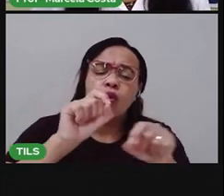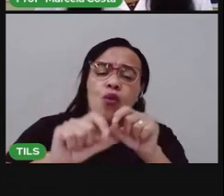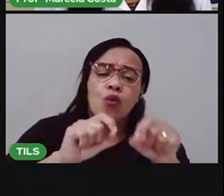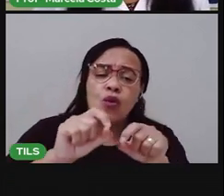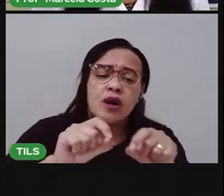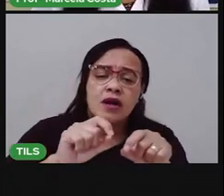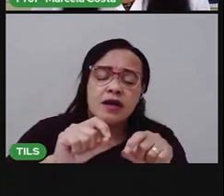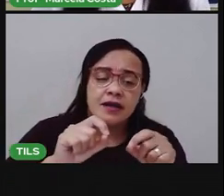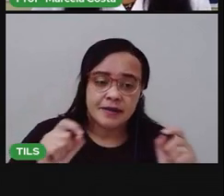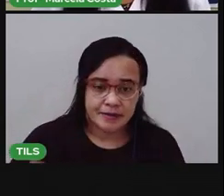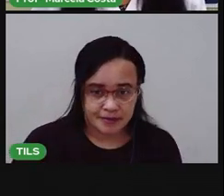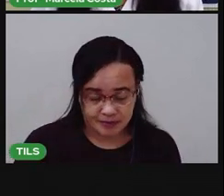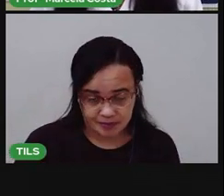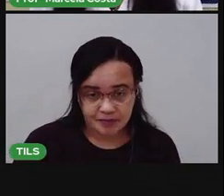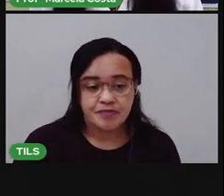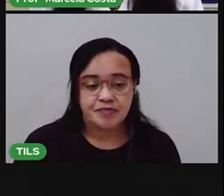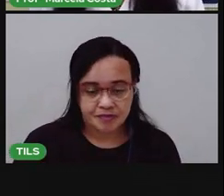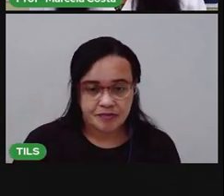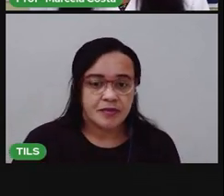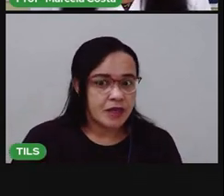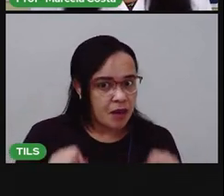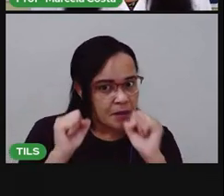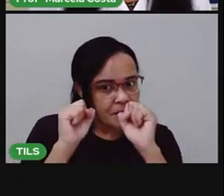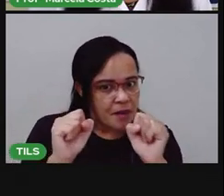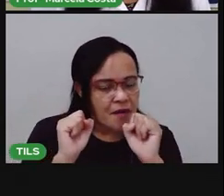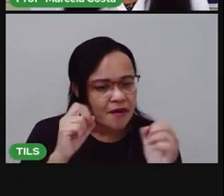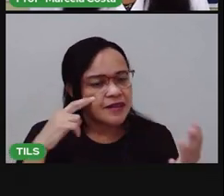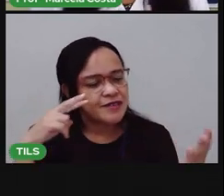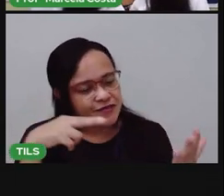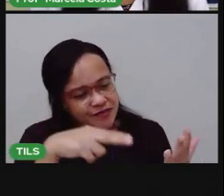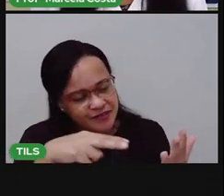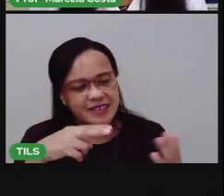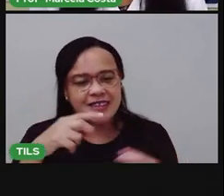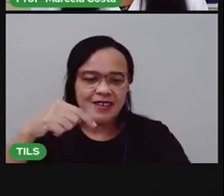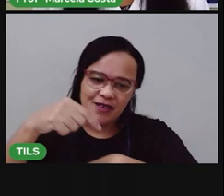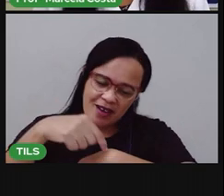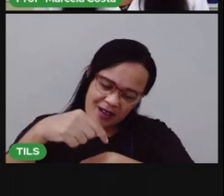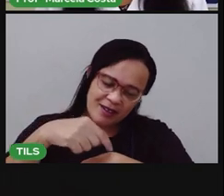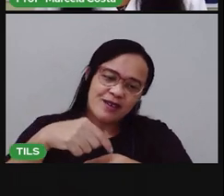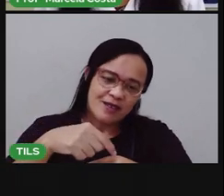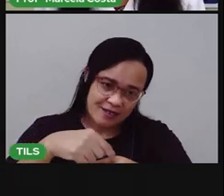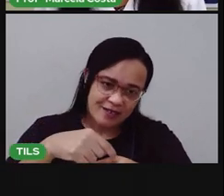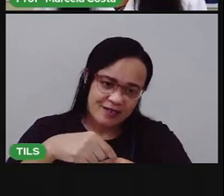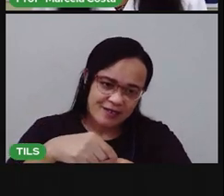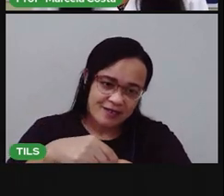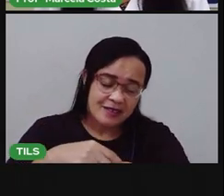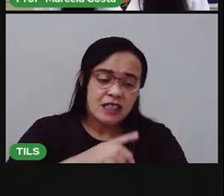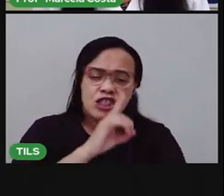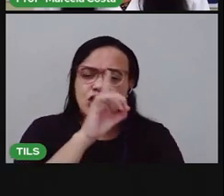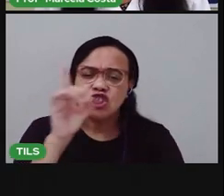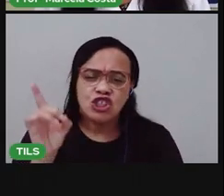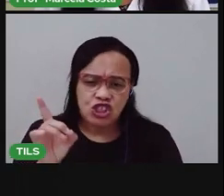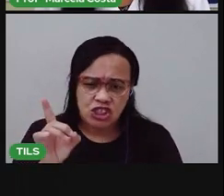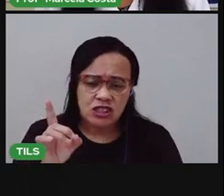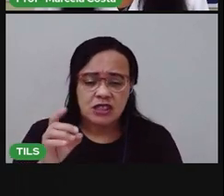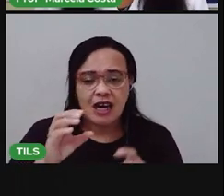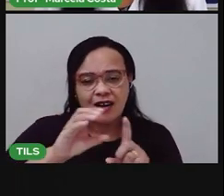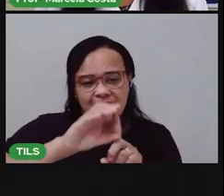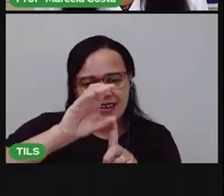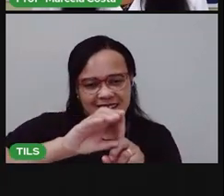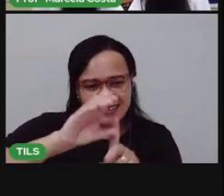isso, você pode consultar o relógio, tá? E pode também, se você quiser colocar a data, olhar o